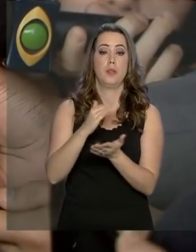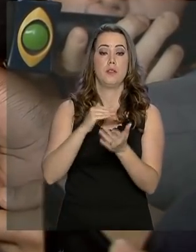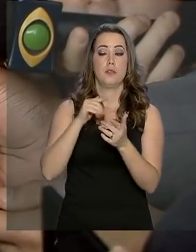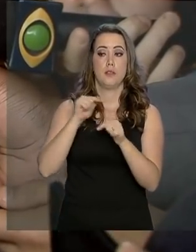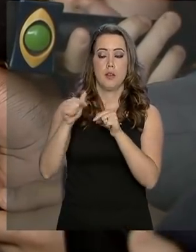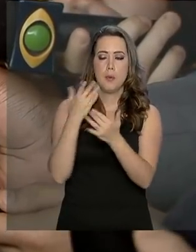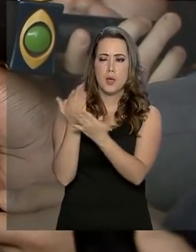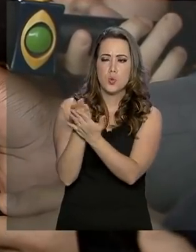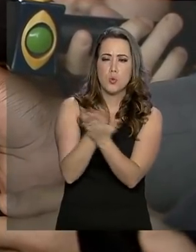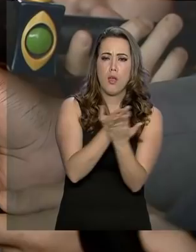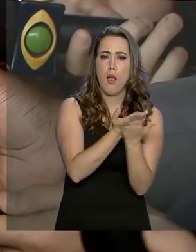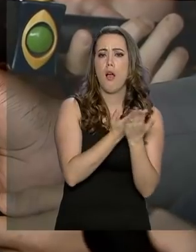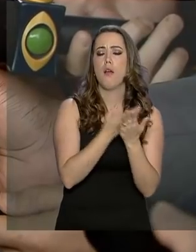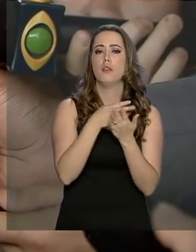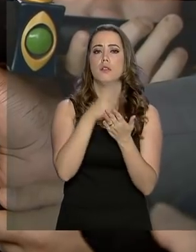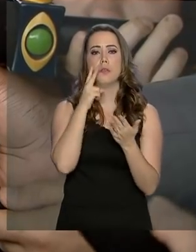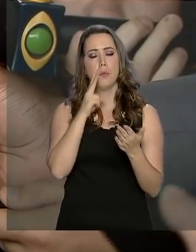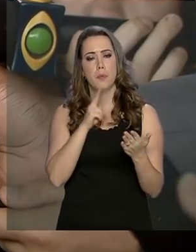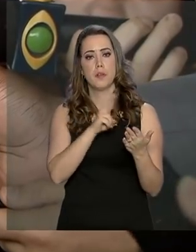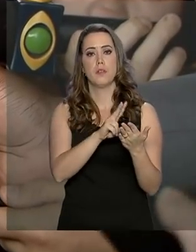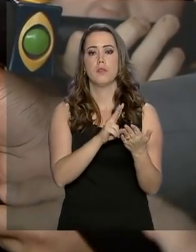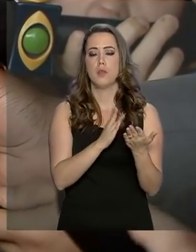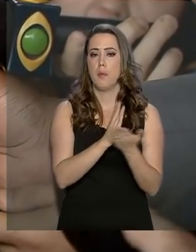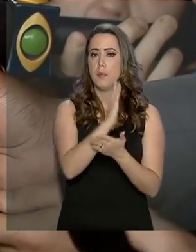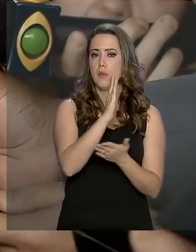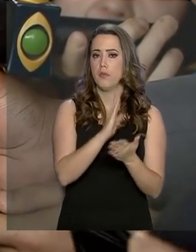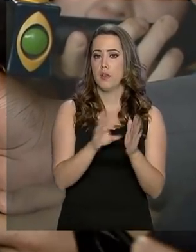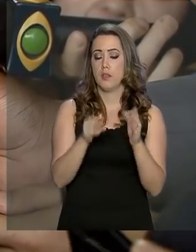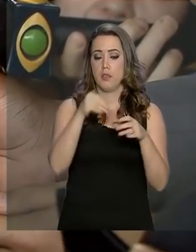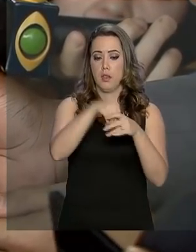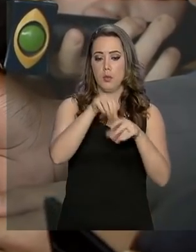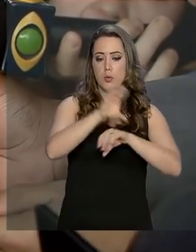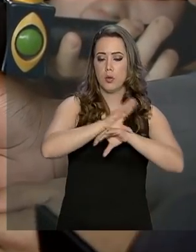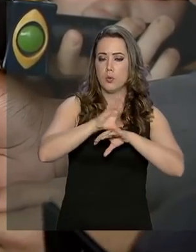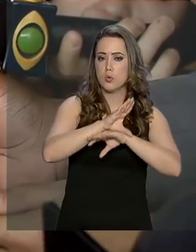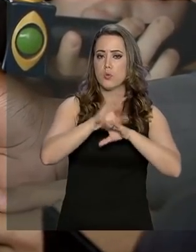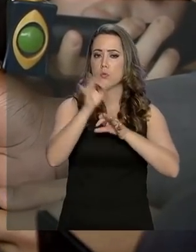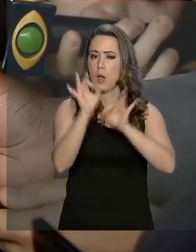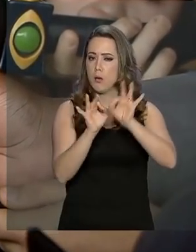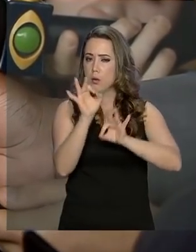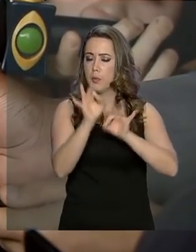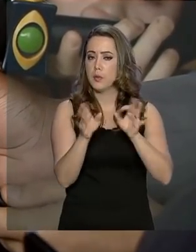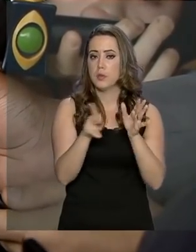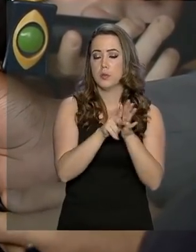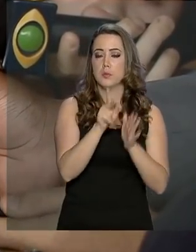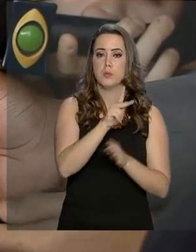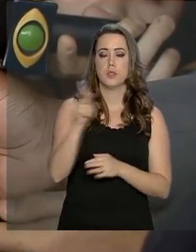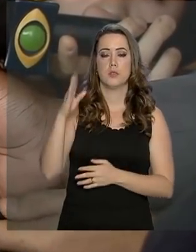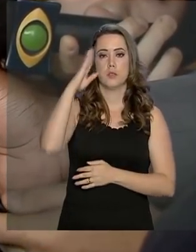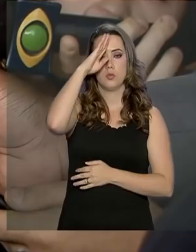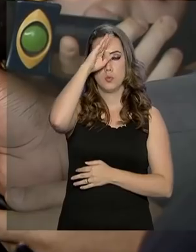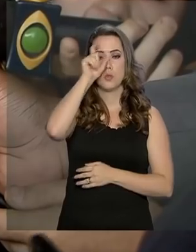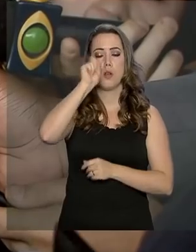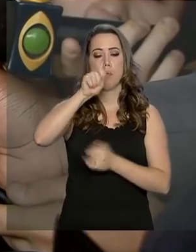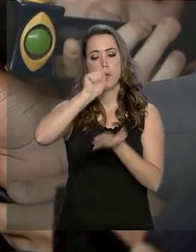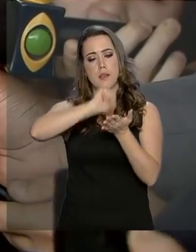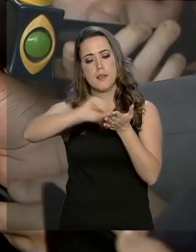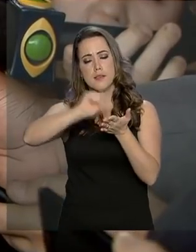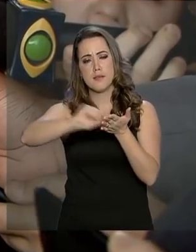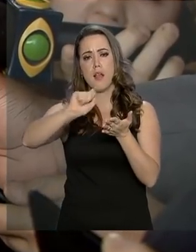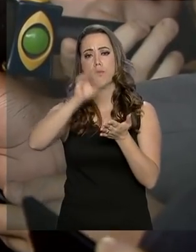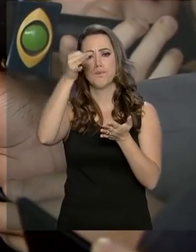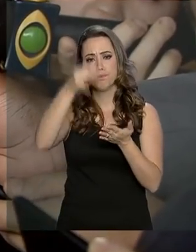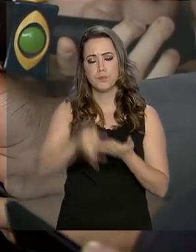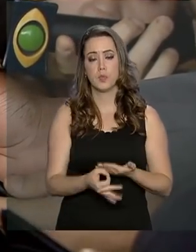validado no que tange a sua condicionalidade, a sua adequação para que o presidente possa assinar. E a